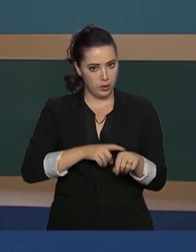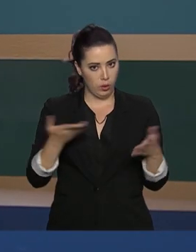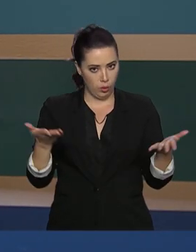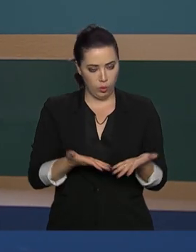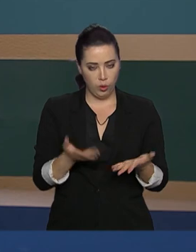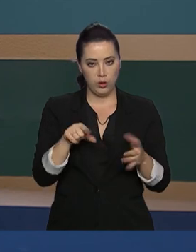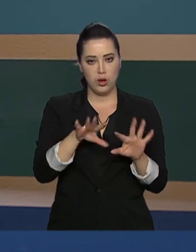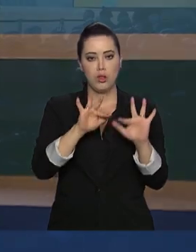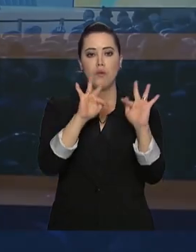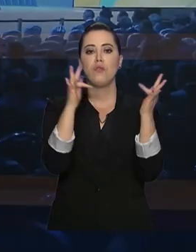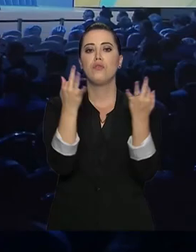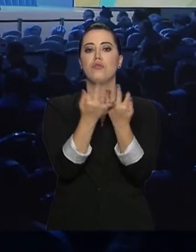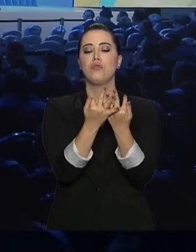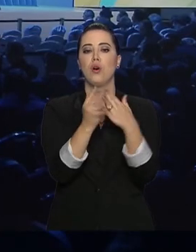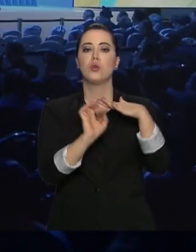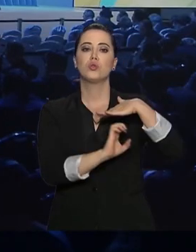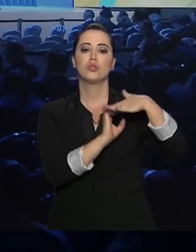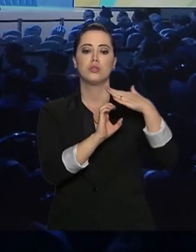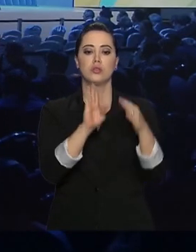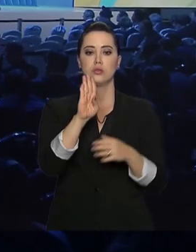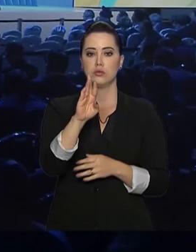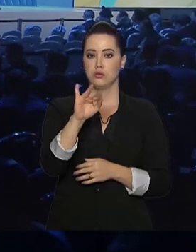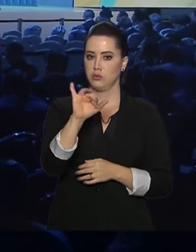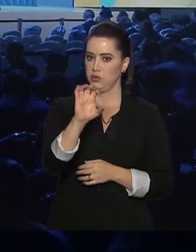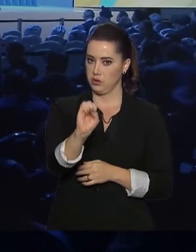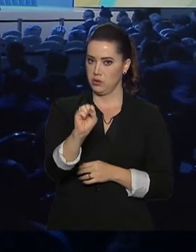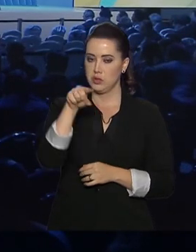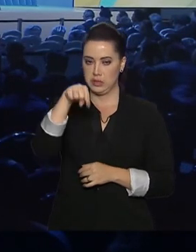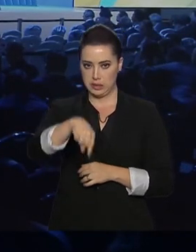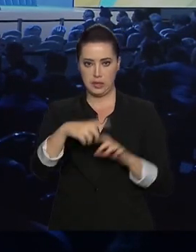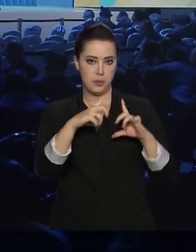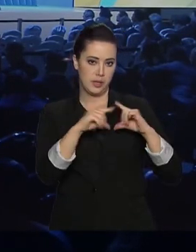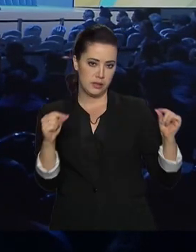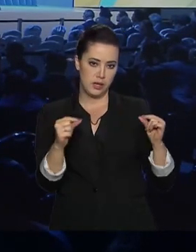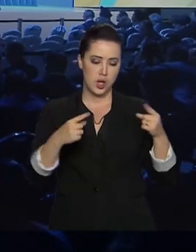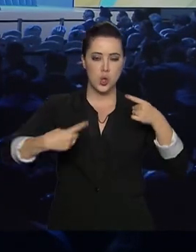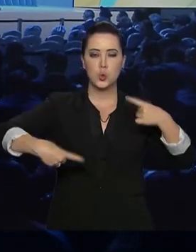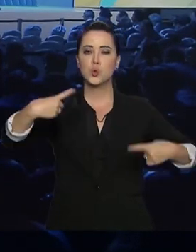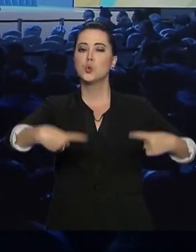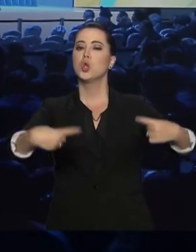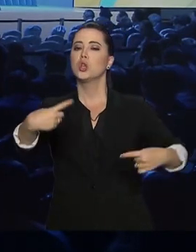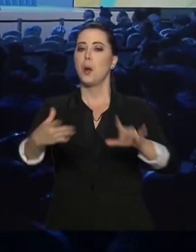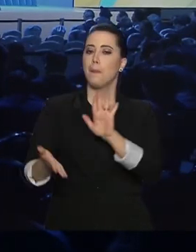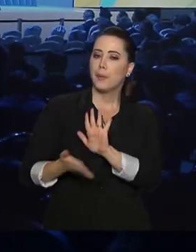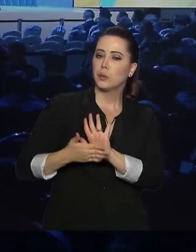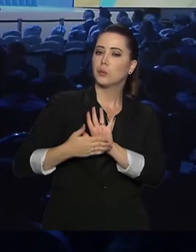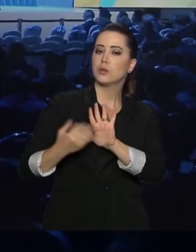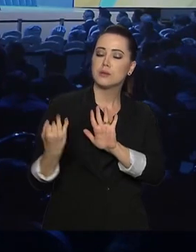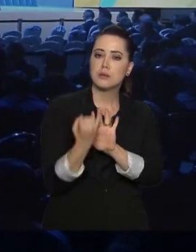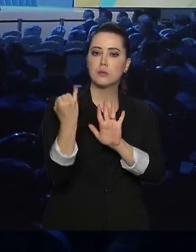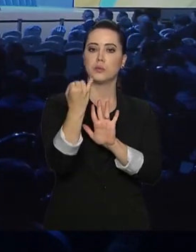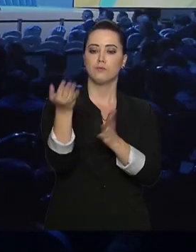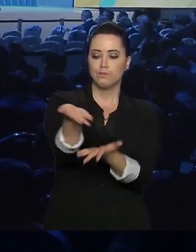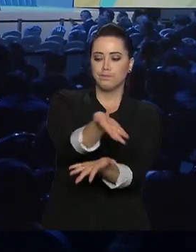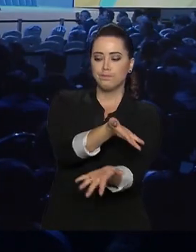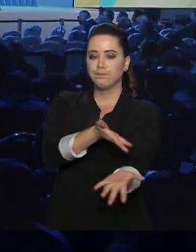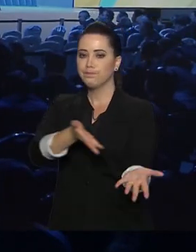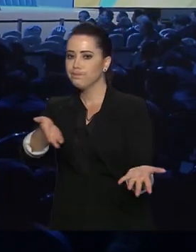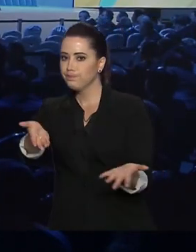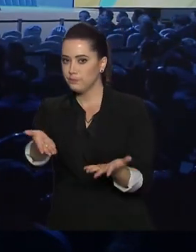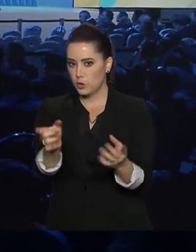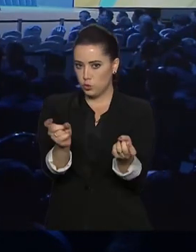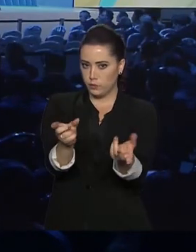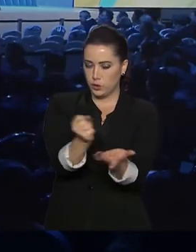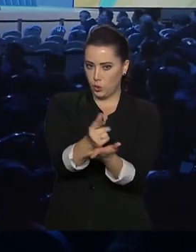do BRICS, num centro de convenções aqui de Brasília. Além de discutirem propostas promissoras para as relações comerciais,